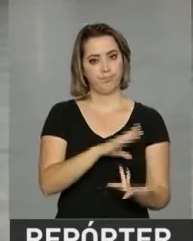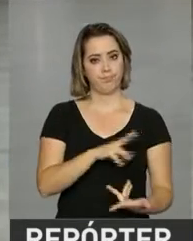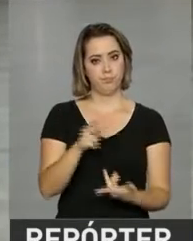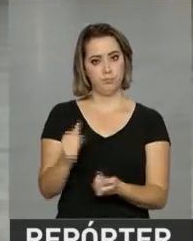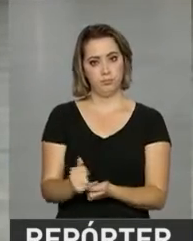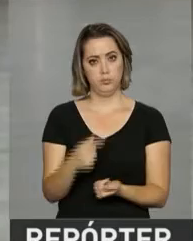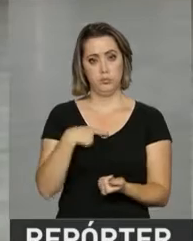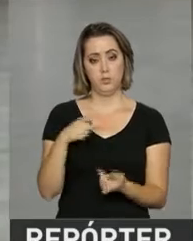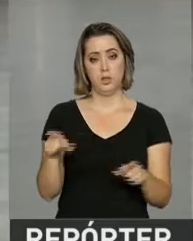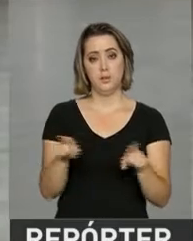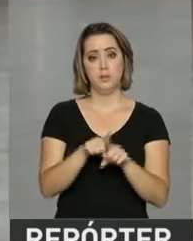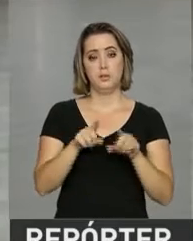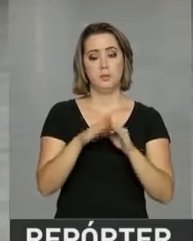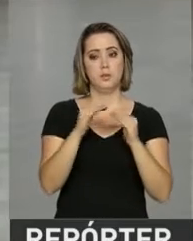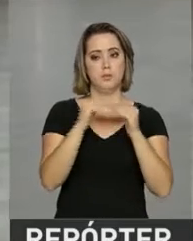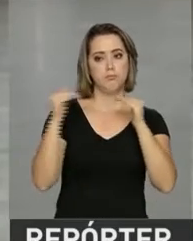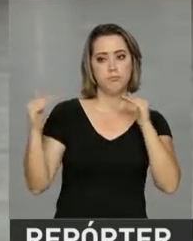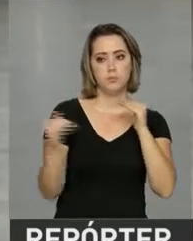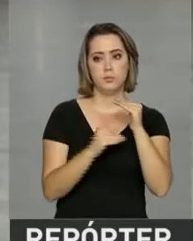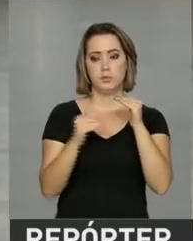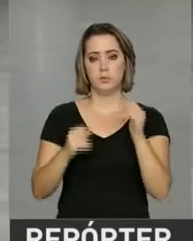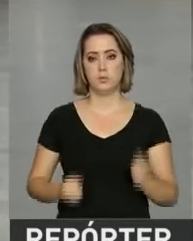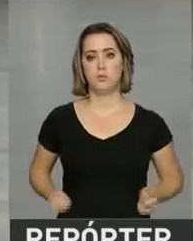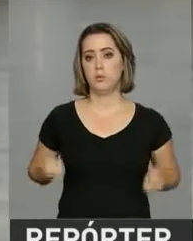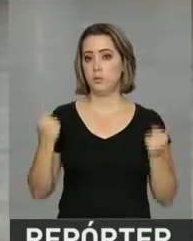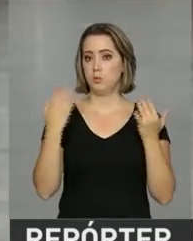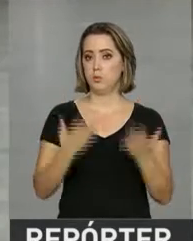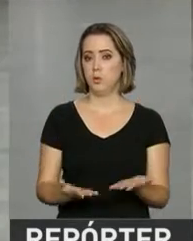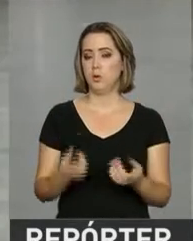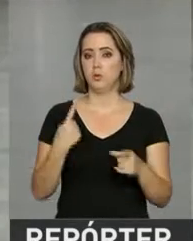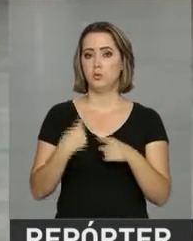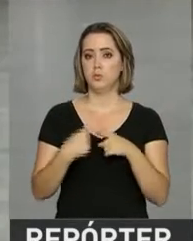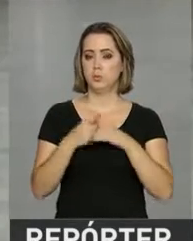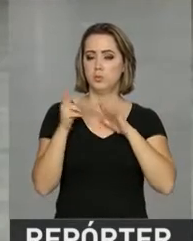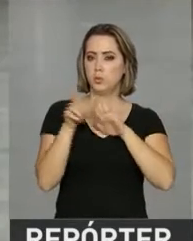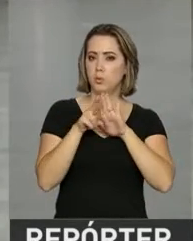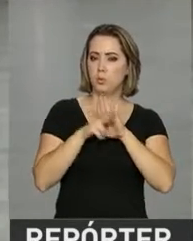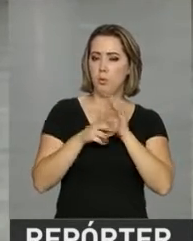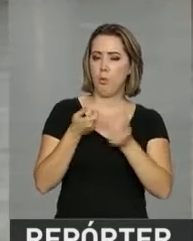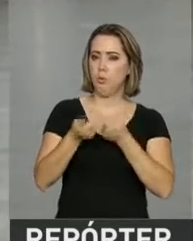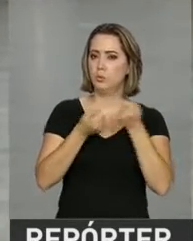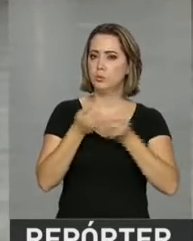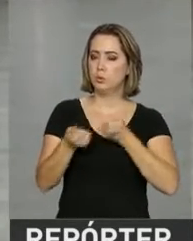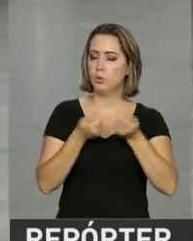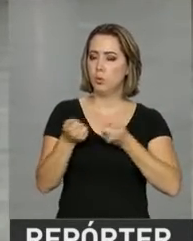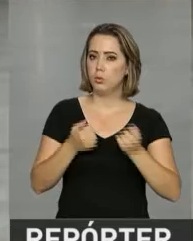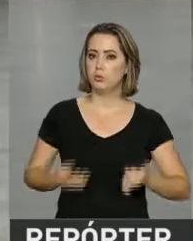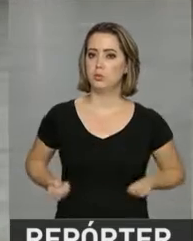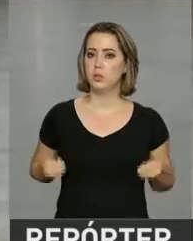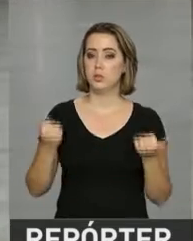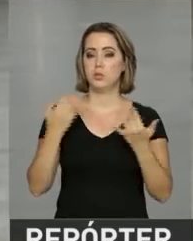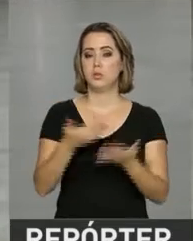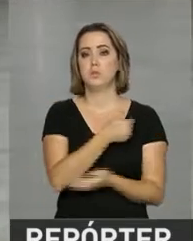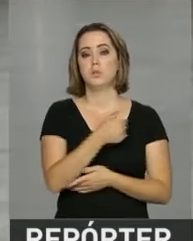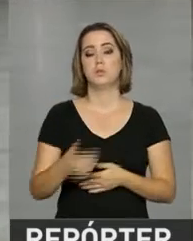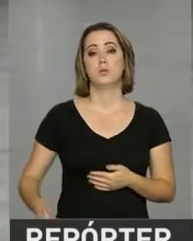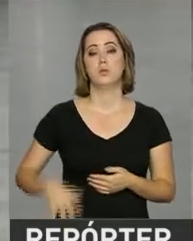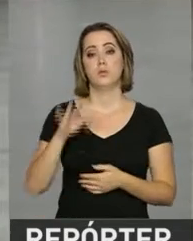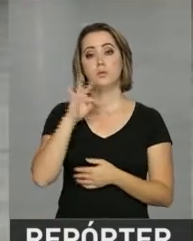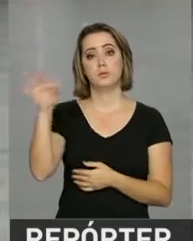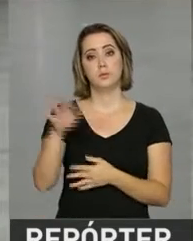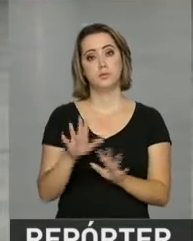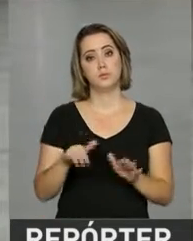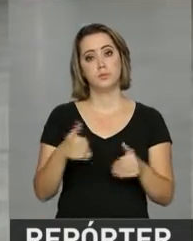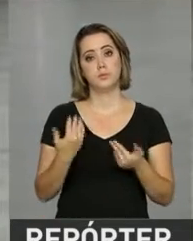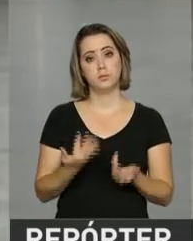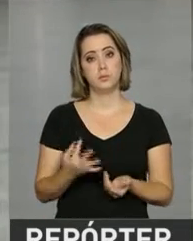que houve uma queda nas despesas por conta das medidas de equilíbrio das contas públicas adotadas pelo governo federal. Segundo o